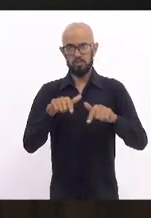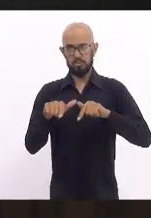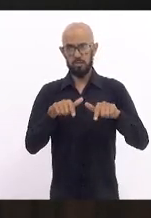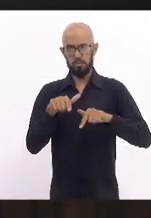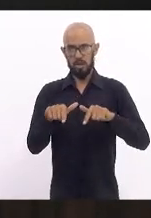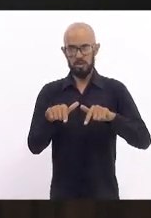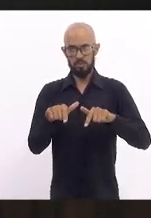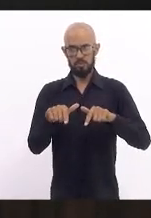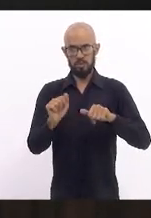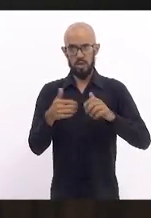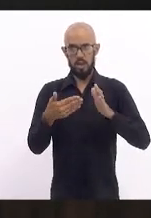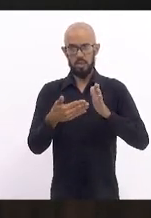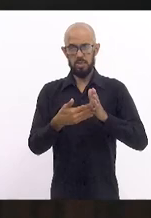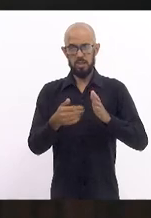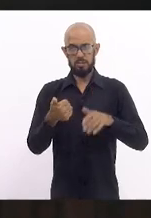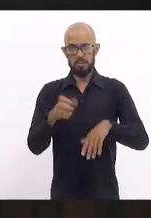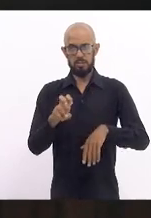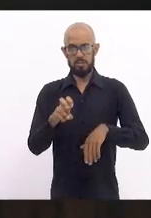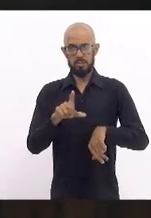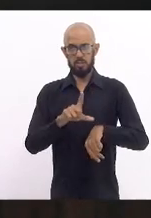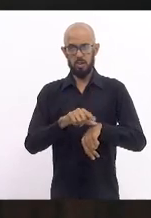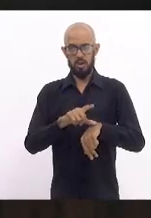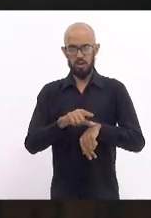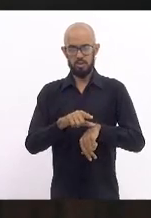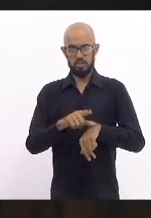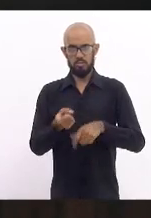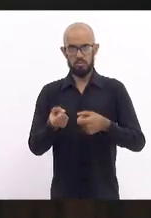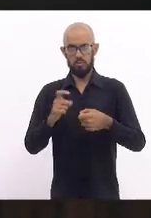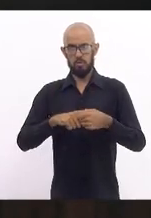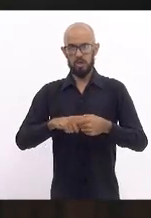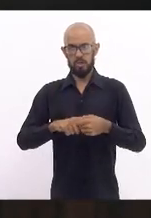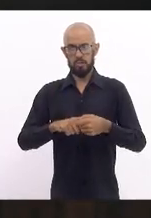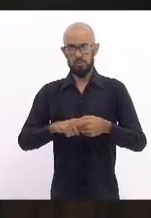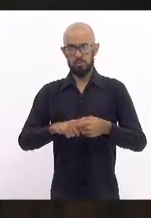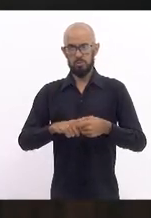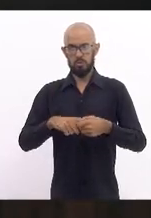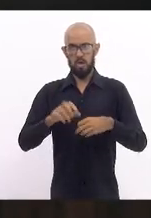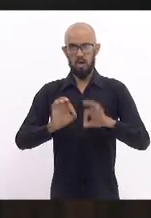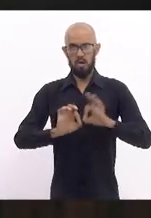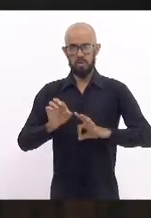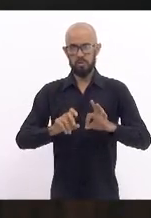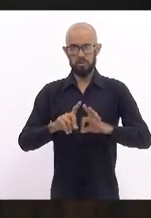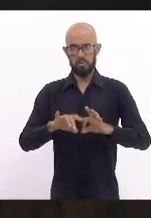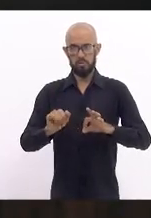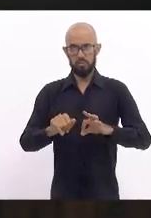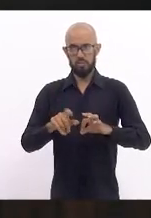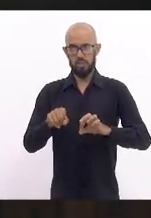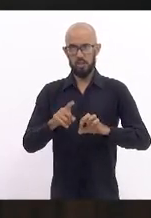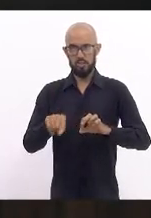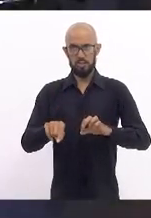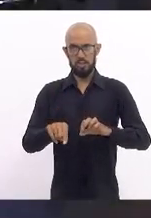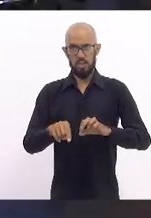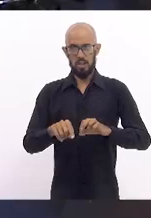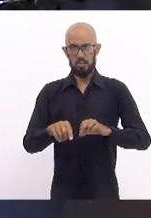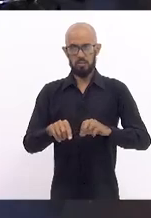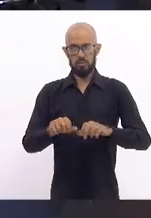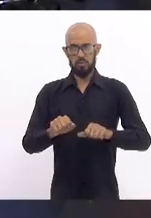sessão até às 15 horas, quando retornaremos com a ordem do dia. Está suspensa a sessão.